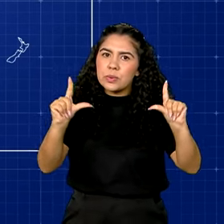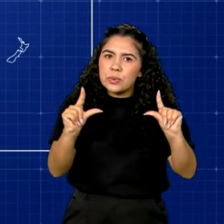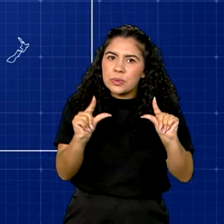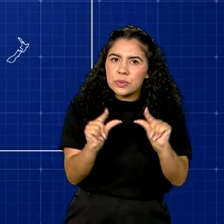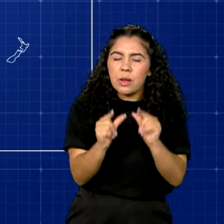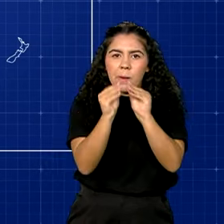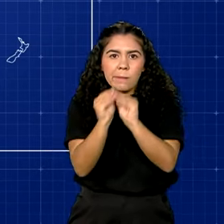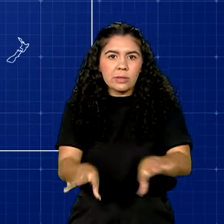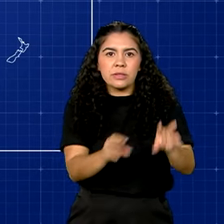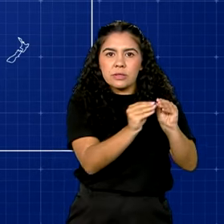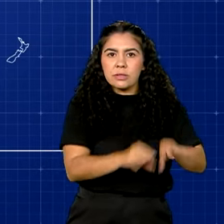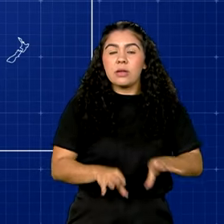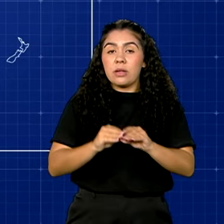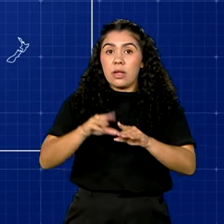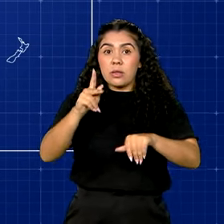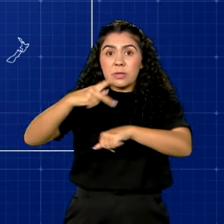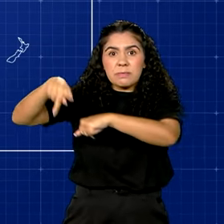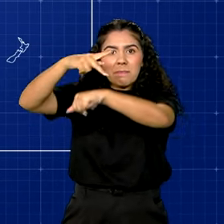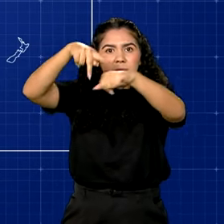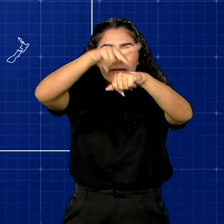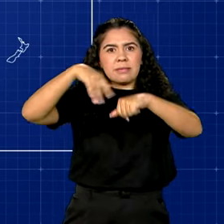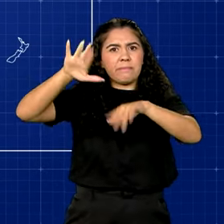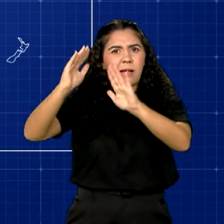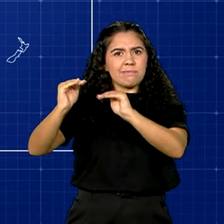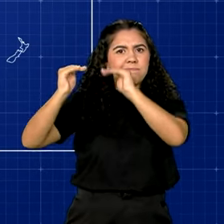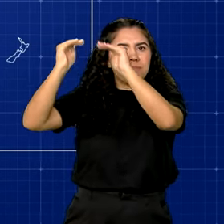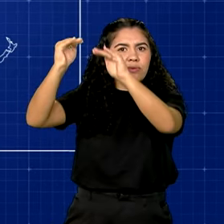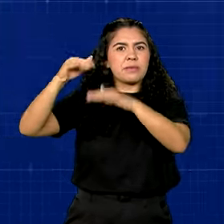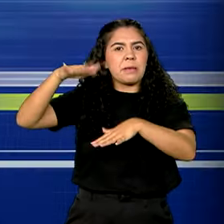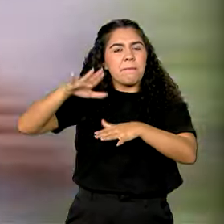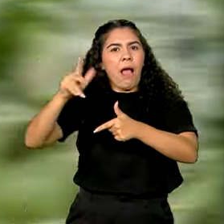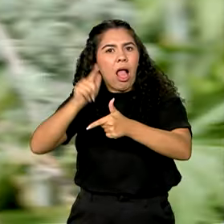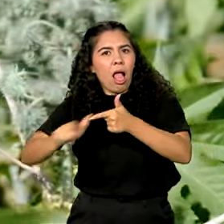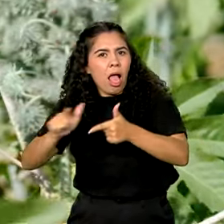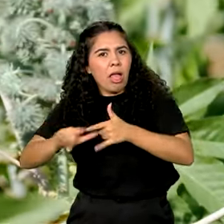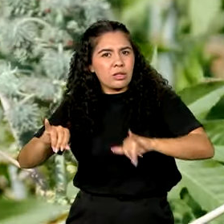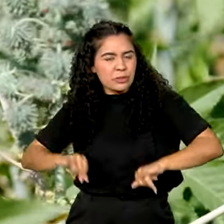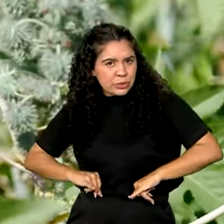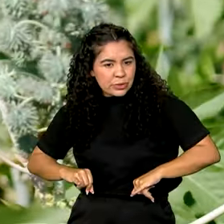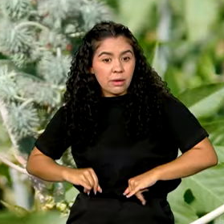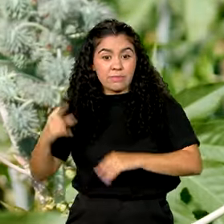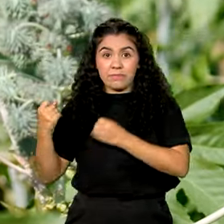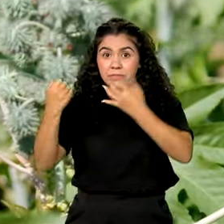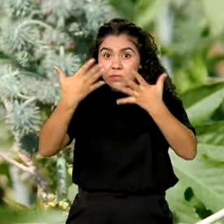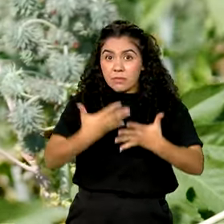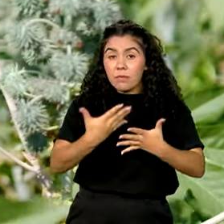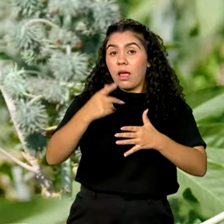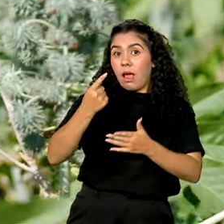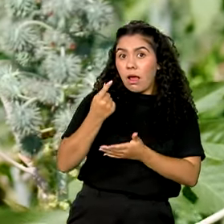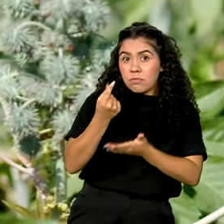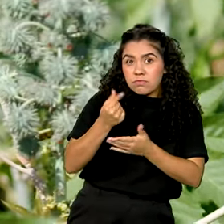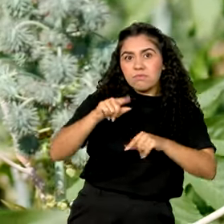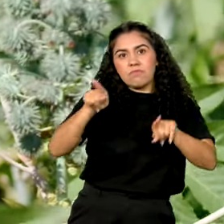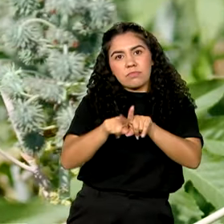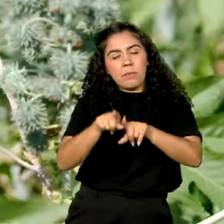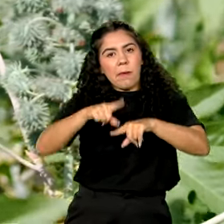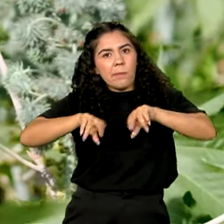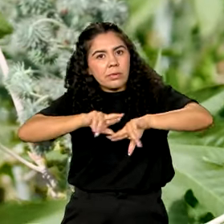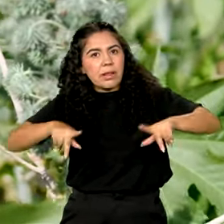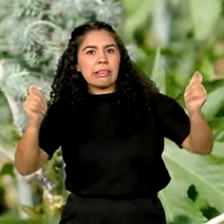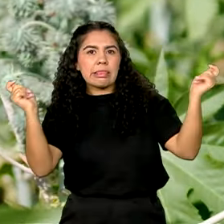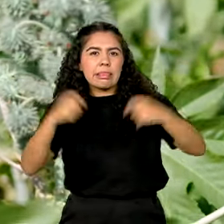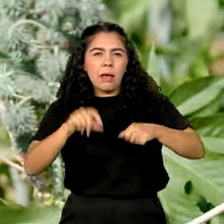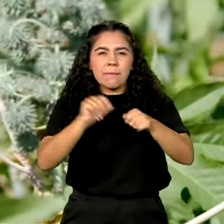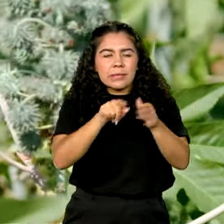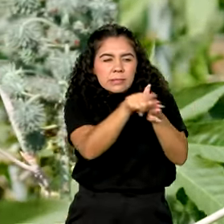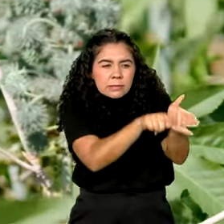países em desenvolvimento, que são os que mais sofrem com a crise. Com esses recursos, será possível desenvolver novas pesquisas e